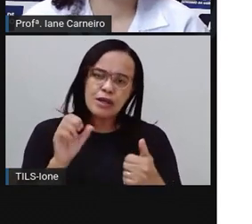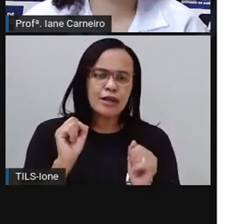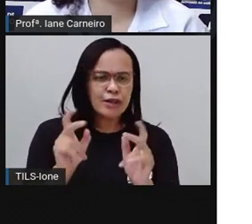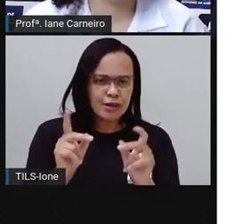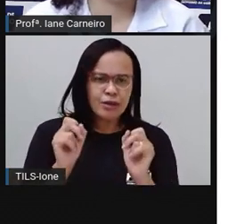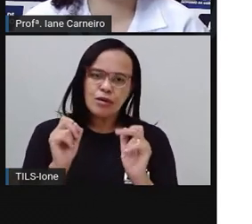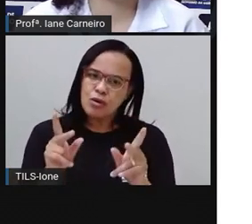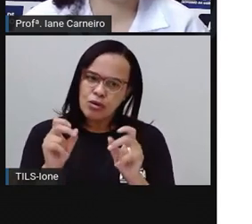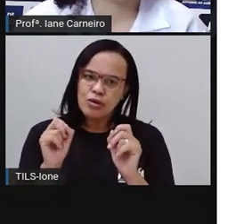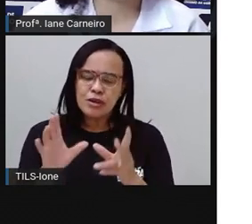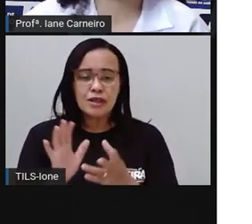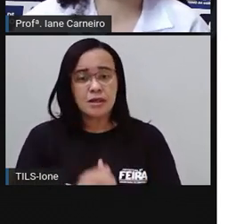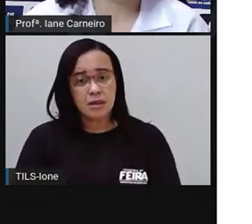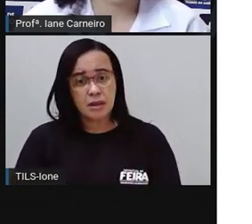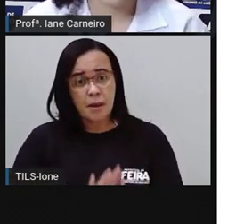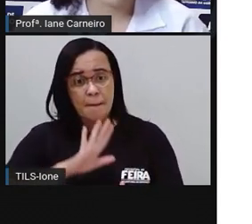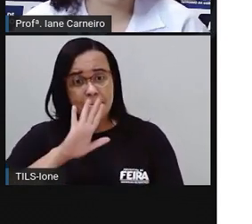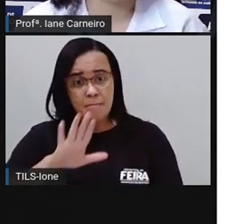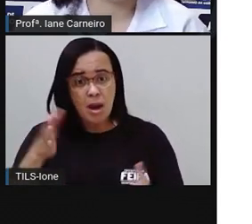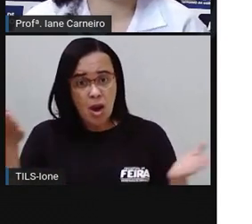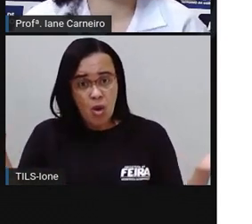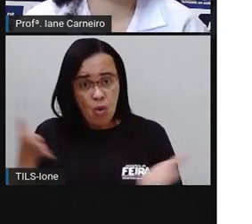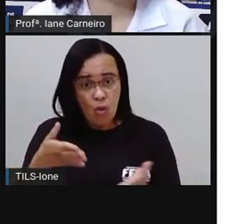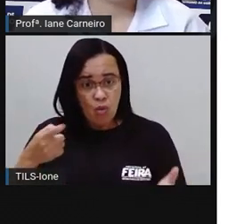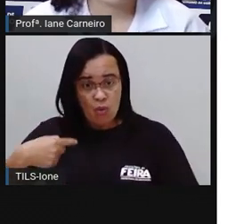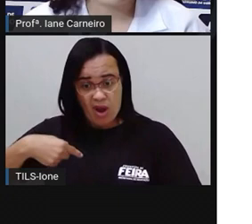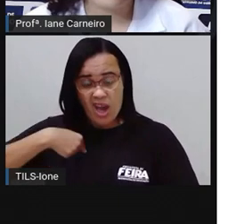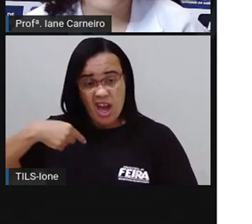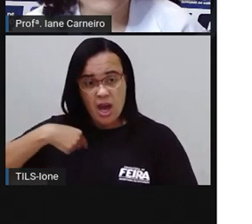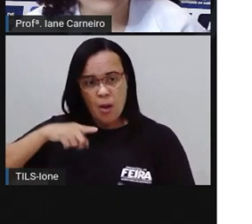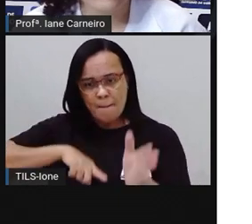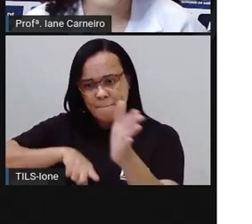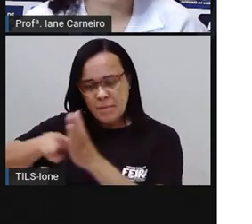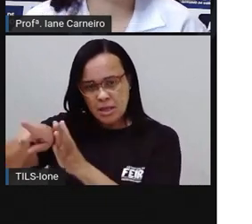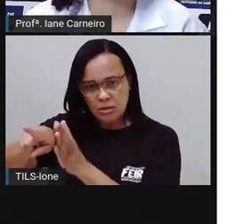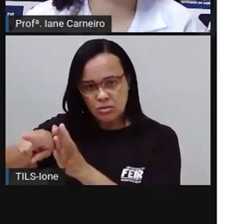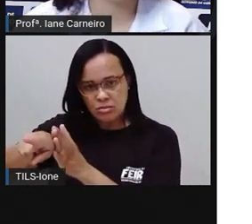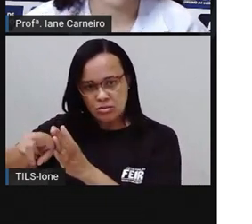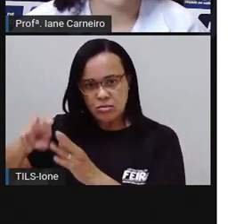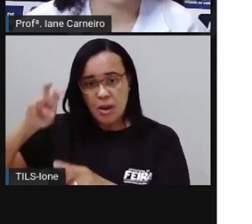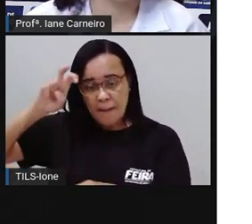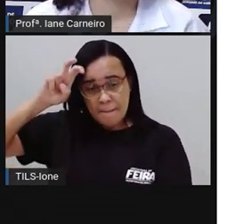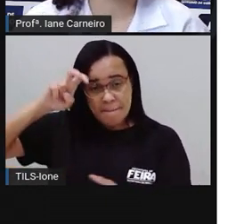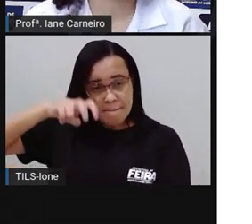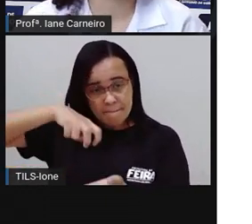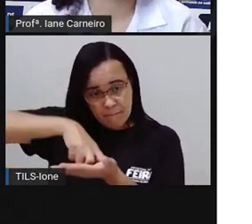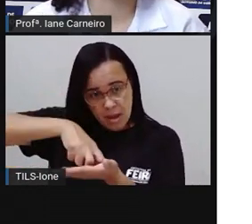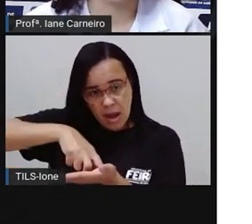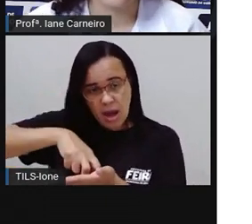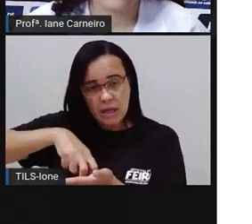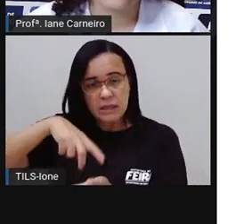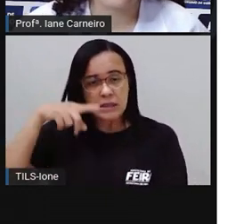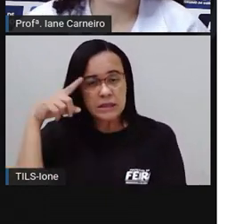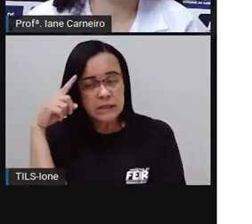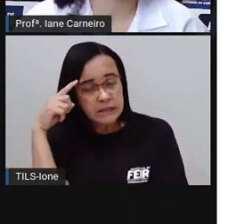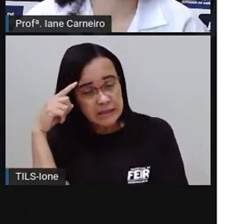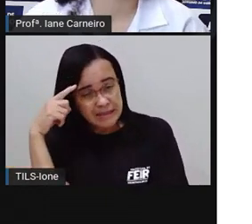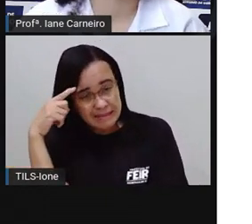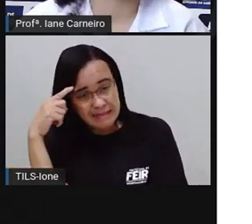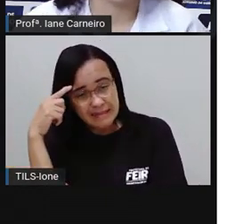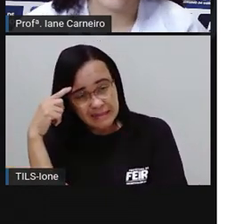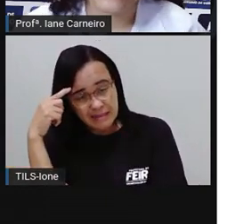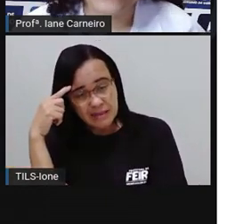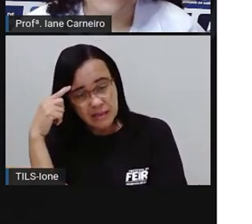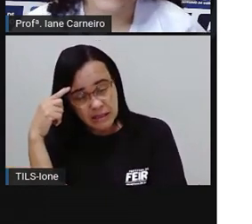Mas hoje eu é que faço a pergunta. Agachou-se para pensar. Enrugou o rosto e